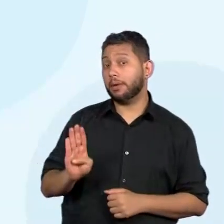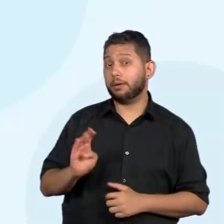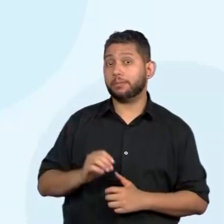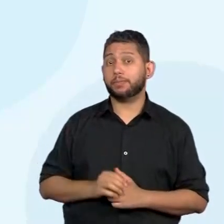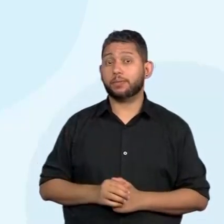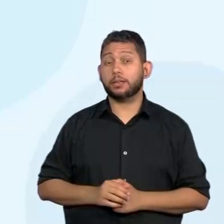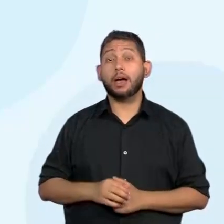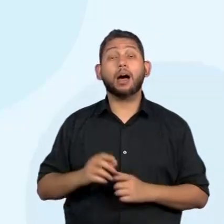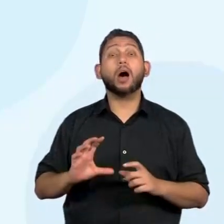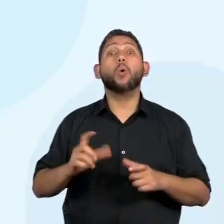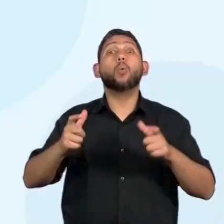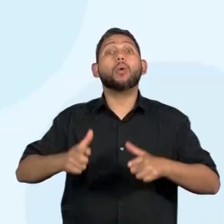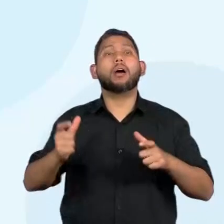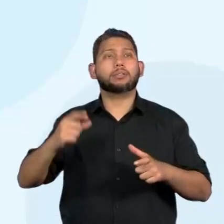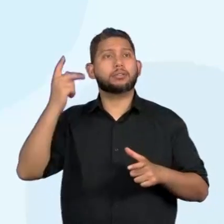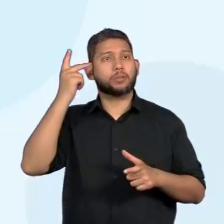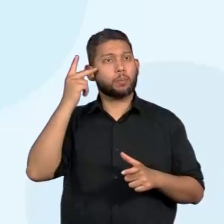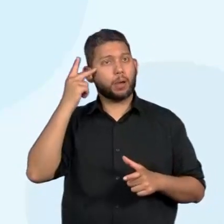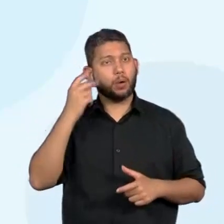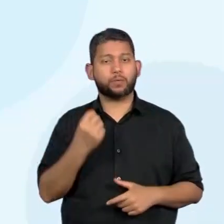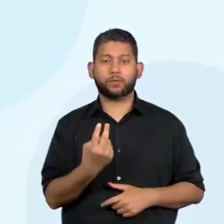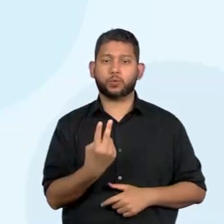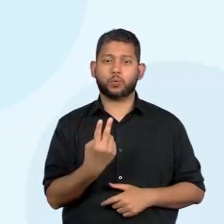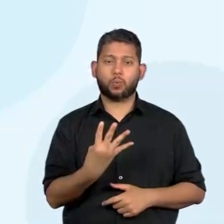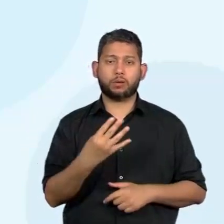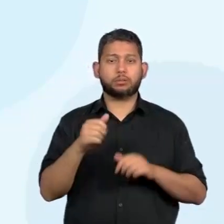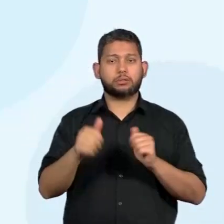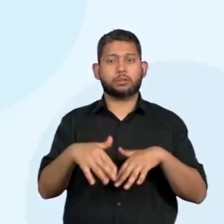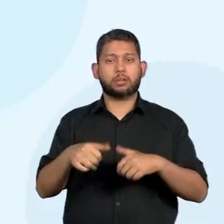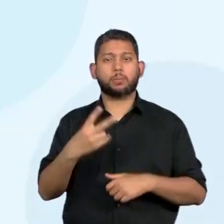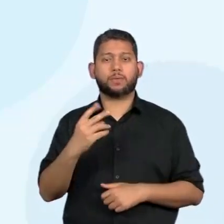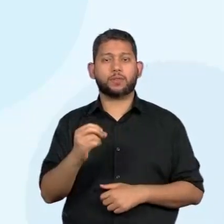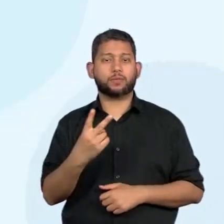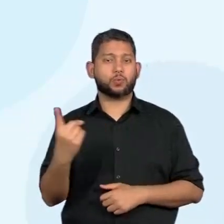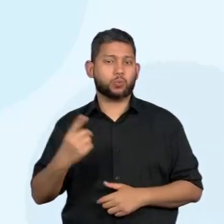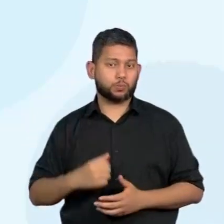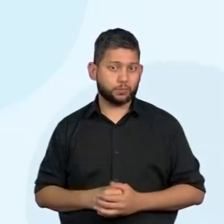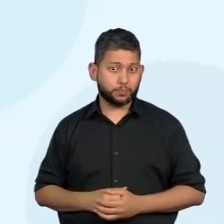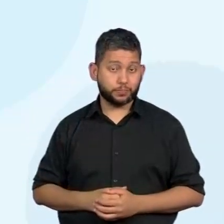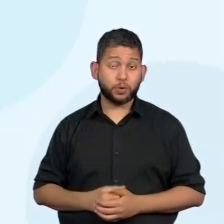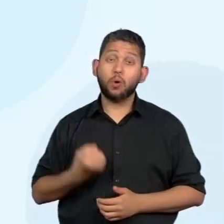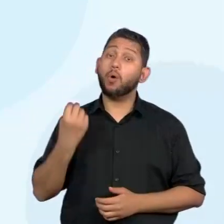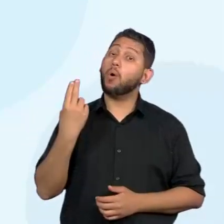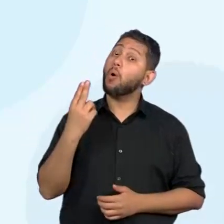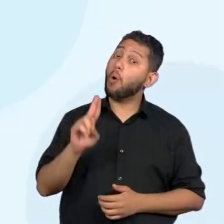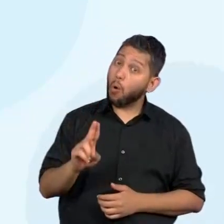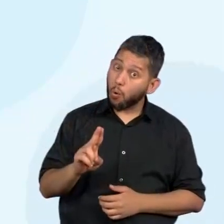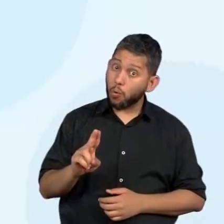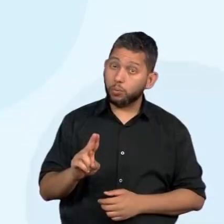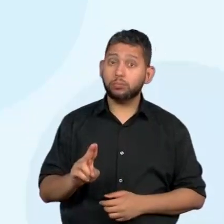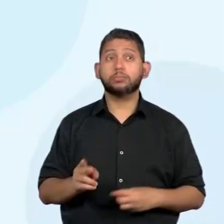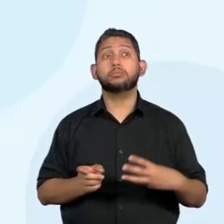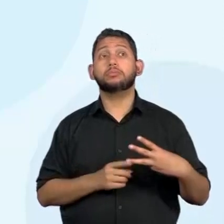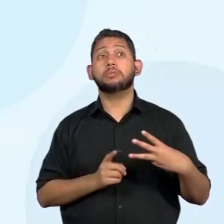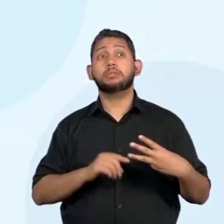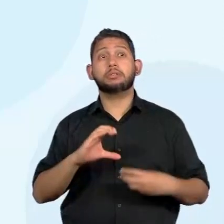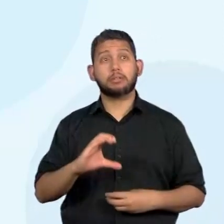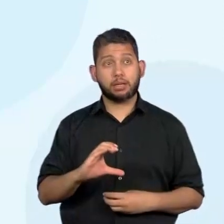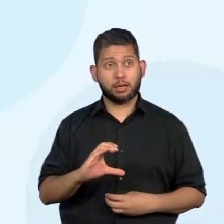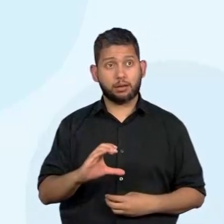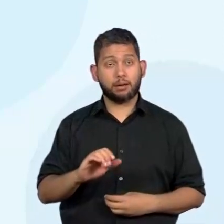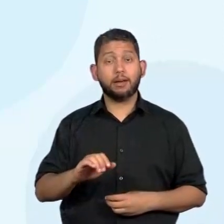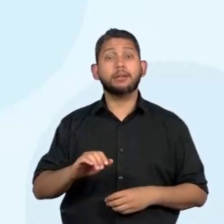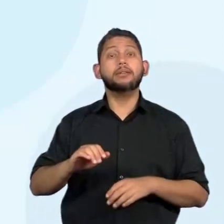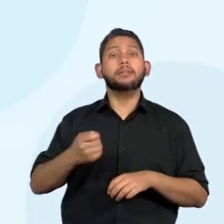de setembro de 2021. Ou alternativa C, na costa da Espanha, em 23 de agosto? Foi na